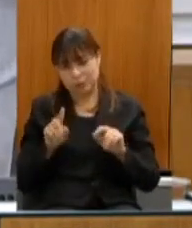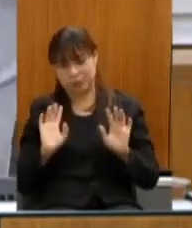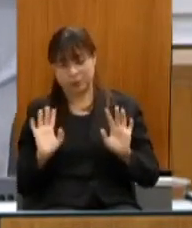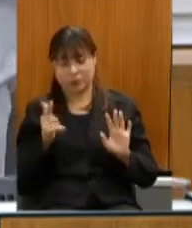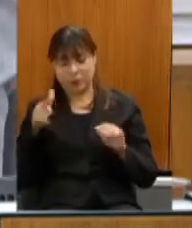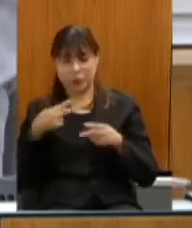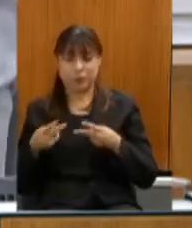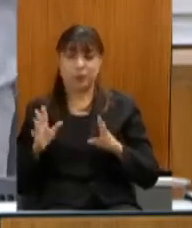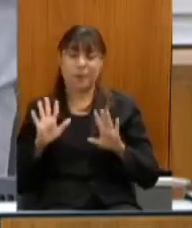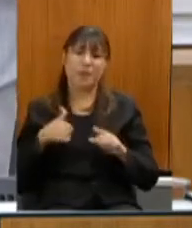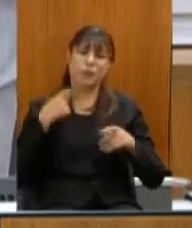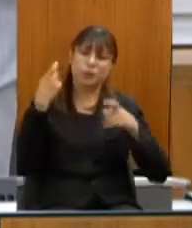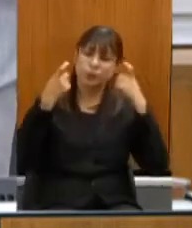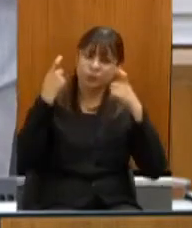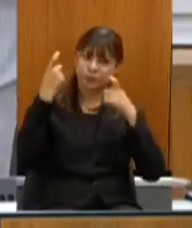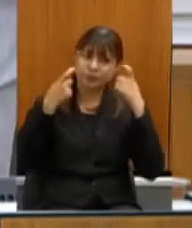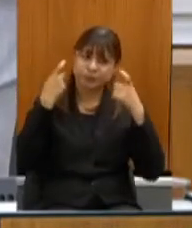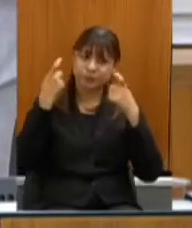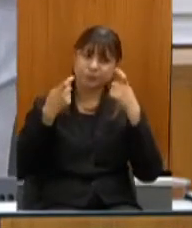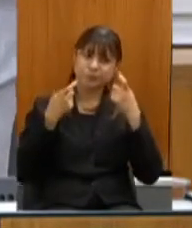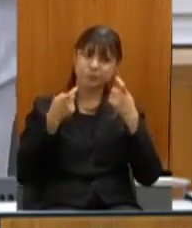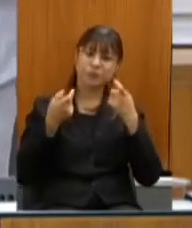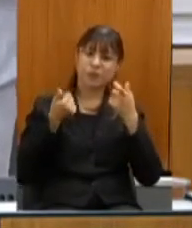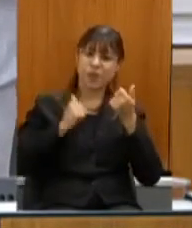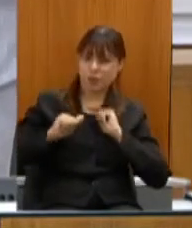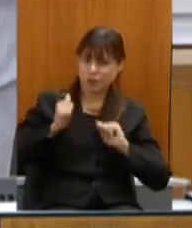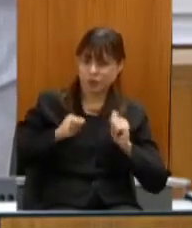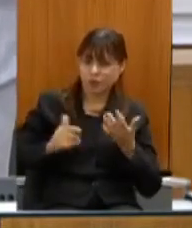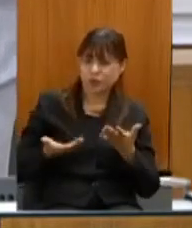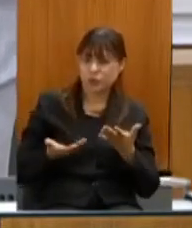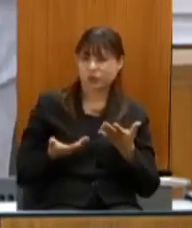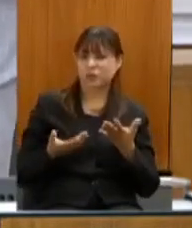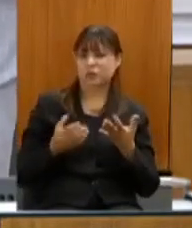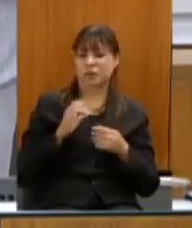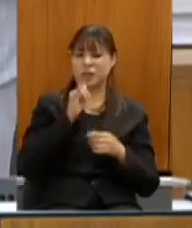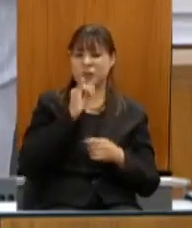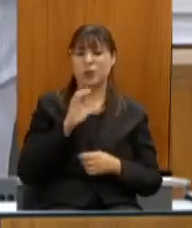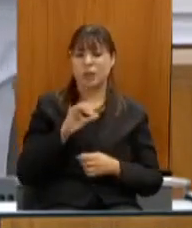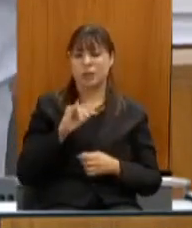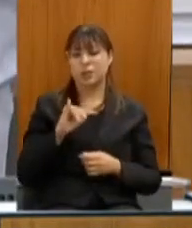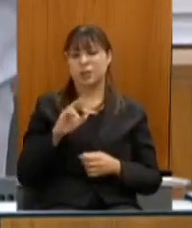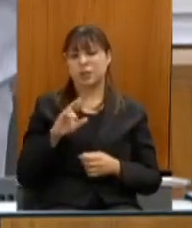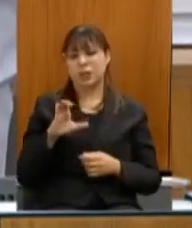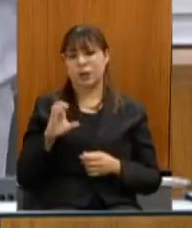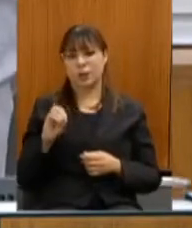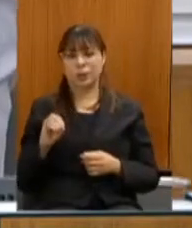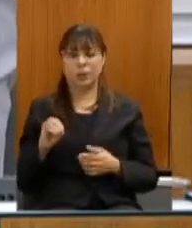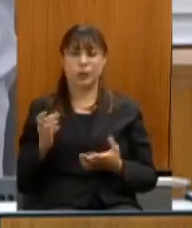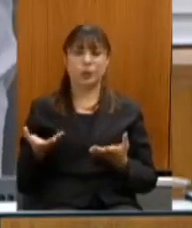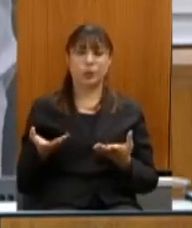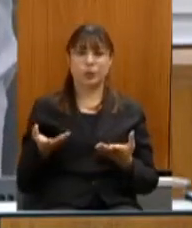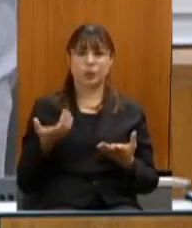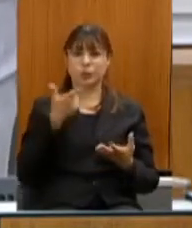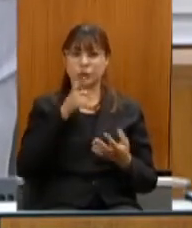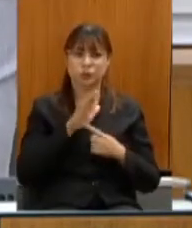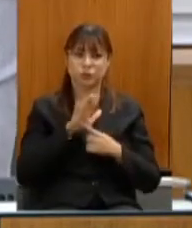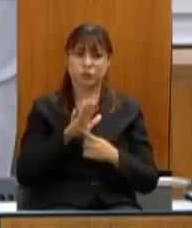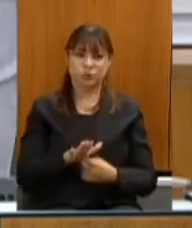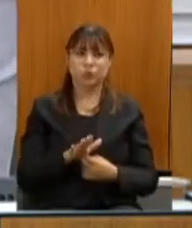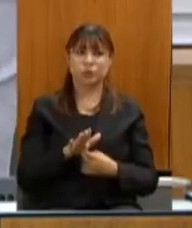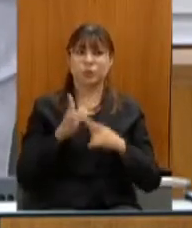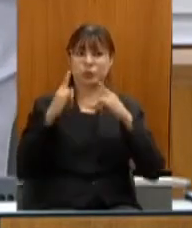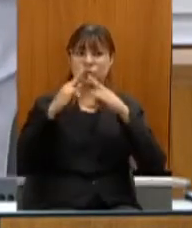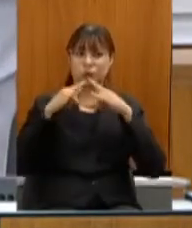me preocupo muito se os artistas o circo vão conseguir apresentar regularidade um